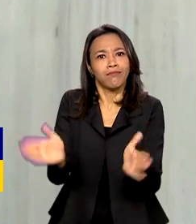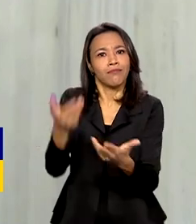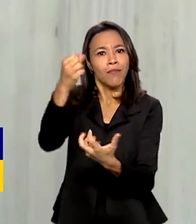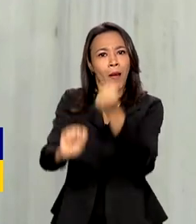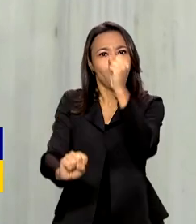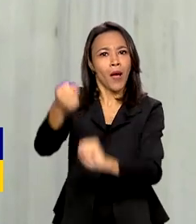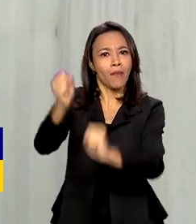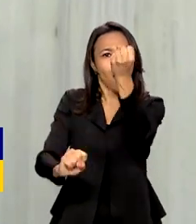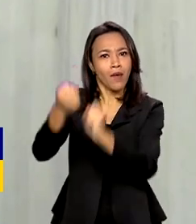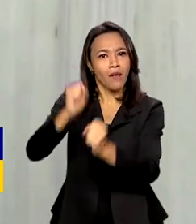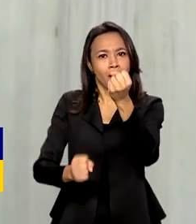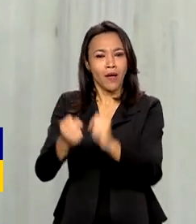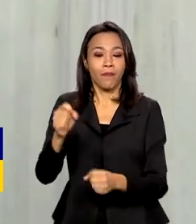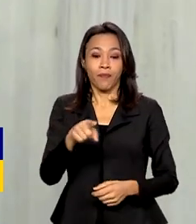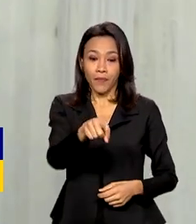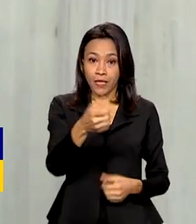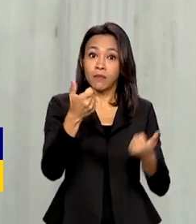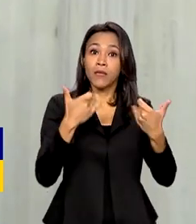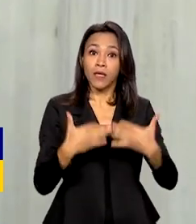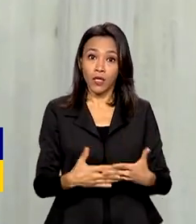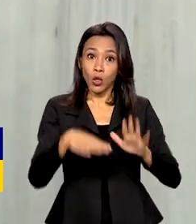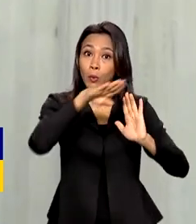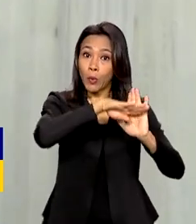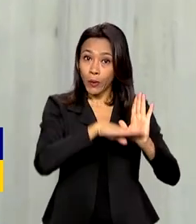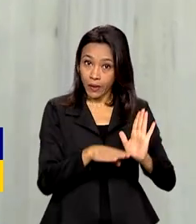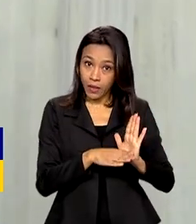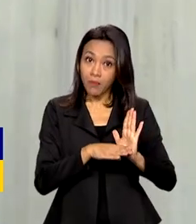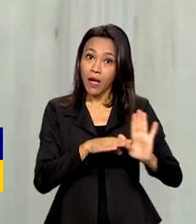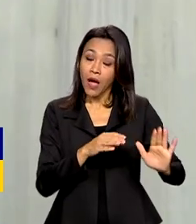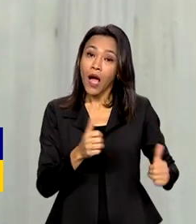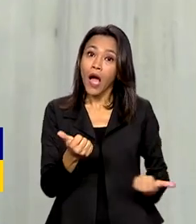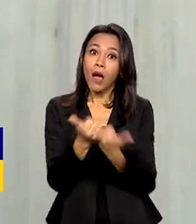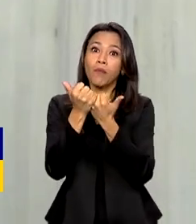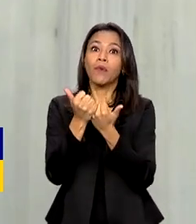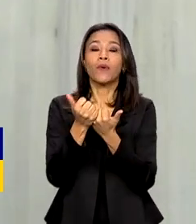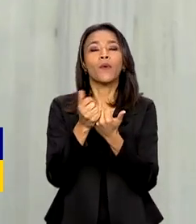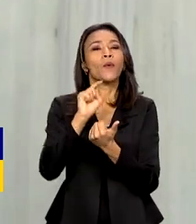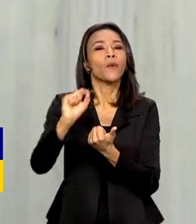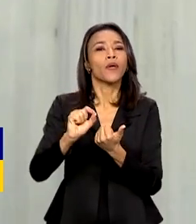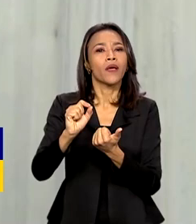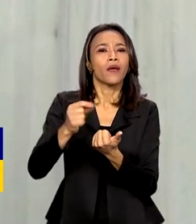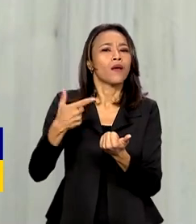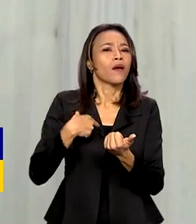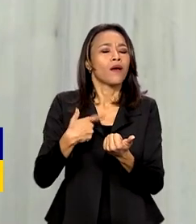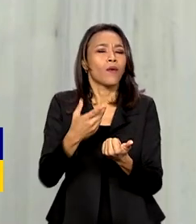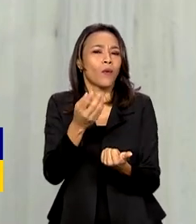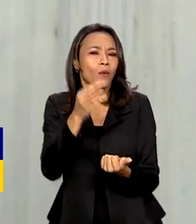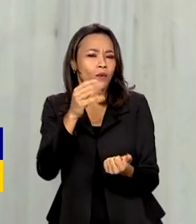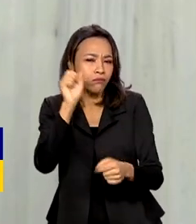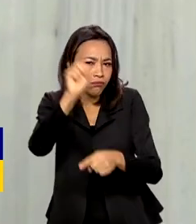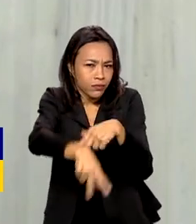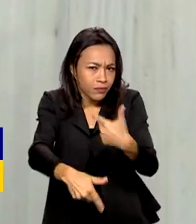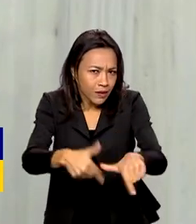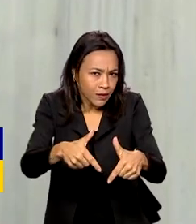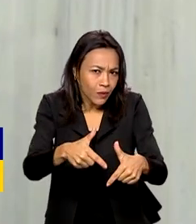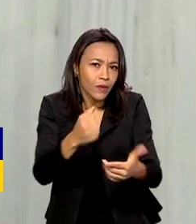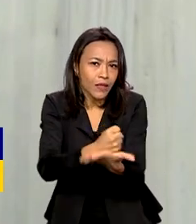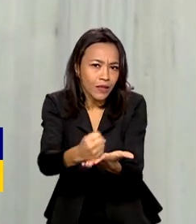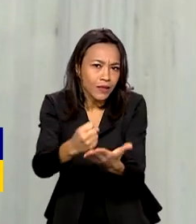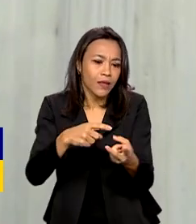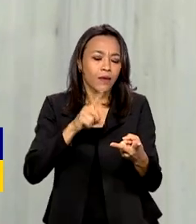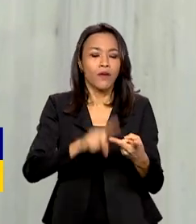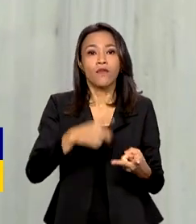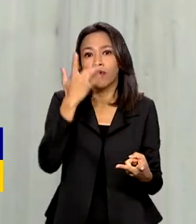Acho que o programa salvou o emprego, impulsionou a indústria, facilitou a